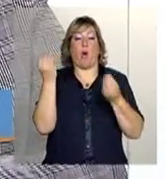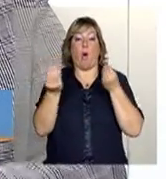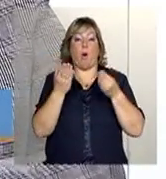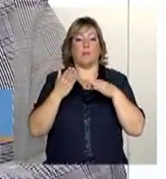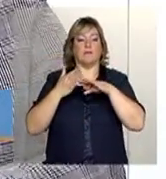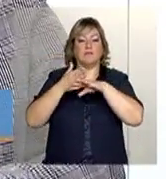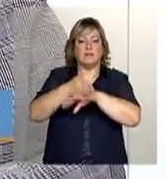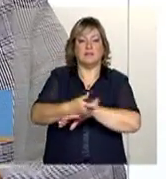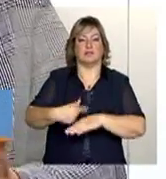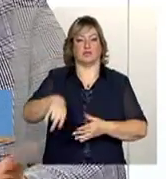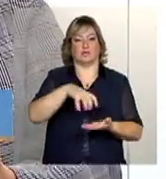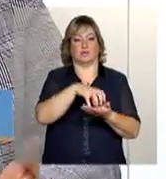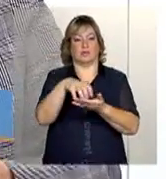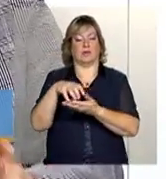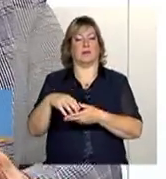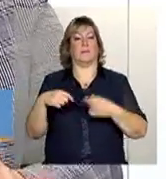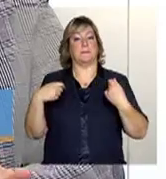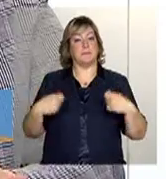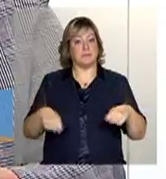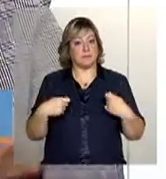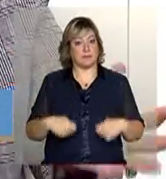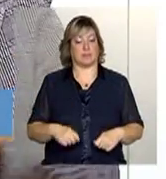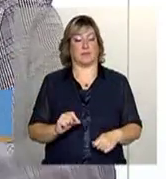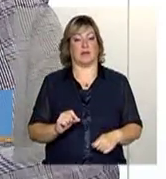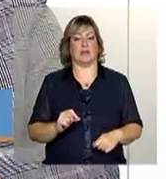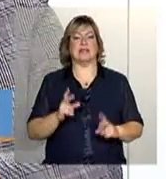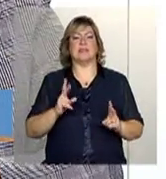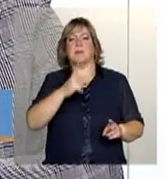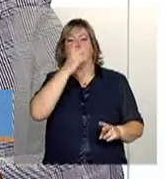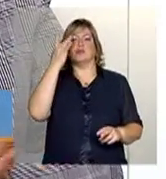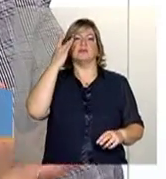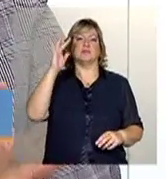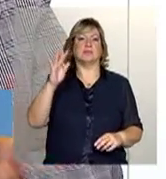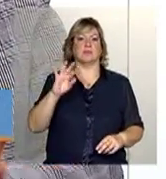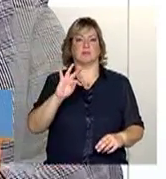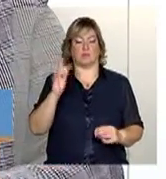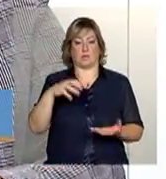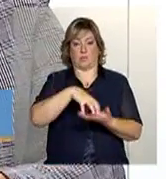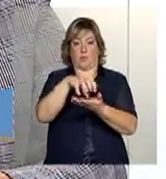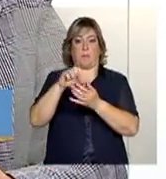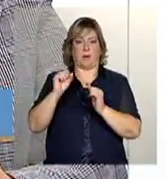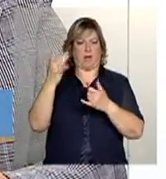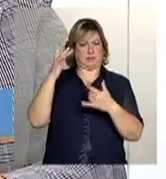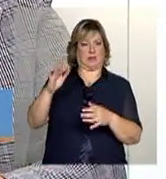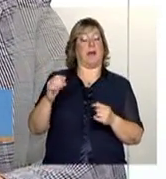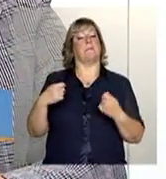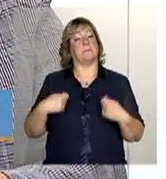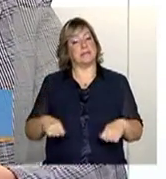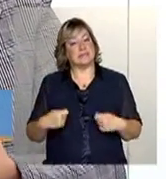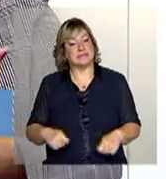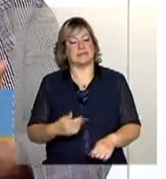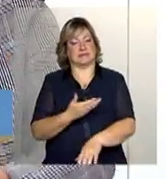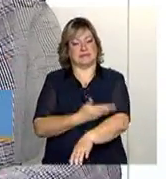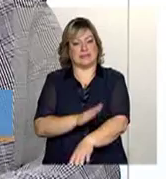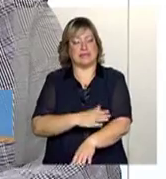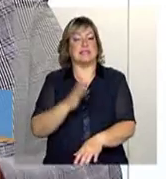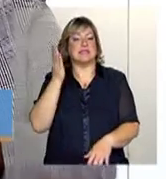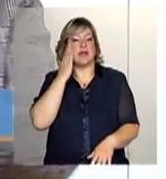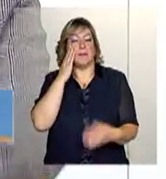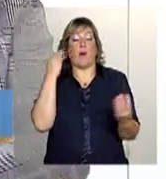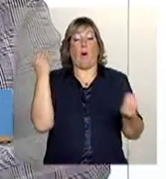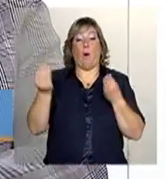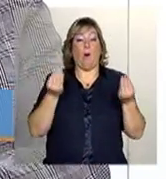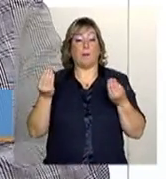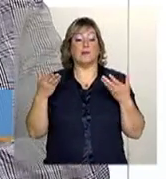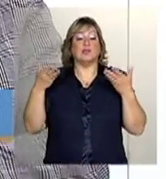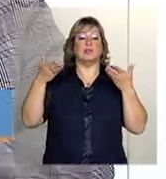público, tem um certo receio, lógico, desconhecido sempre gera receio, de um lado e de outro, né, de um lado e de outro. Então, o que a gente tenta fazer, olha, gestor,